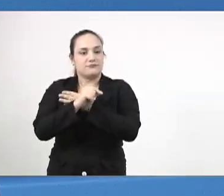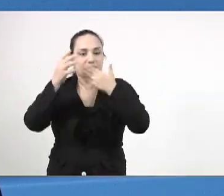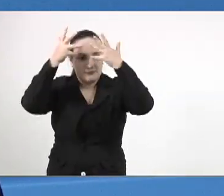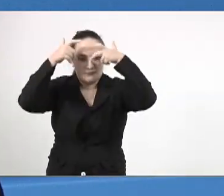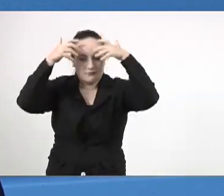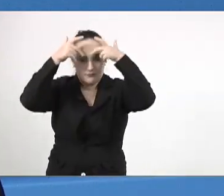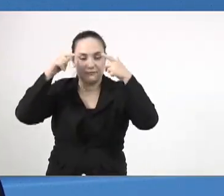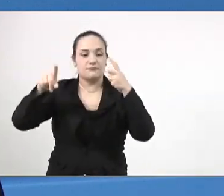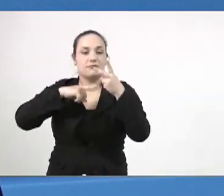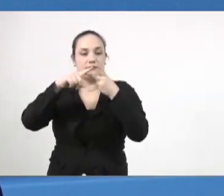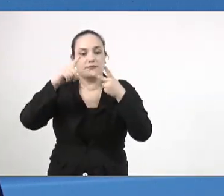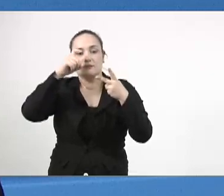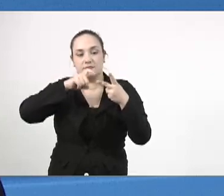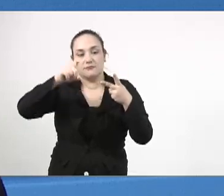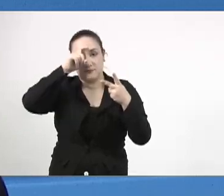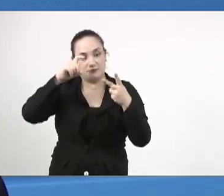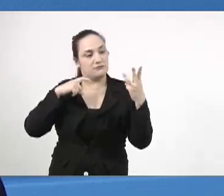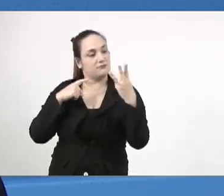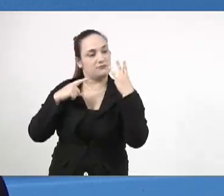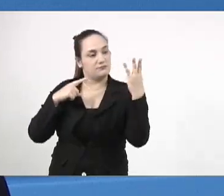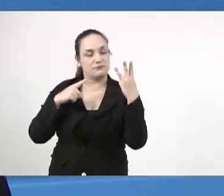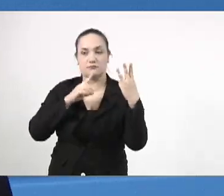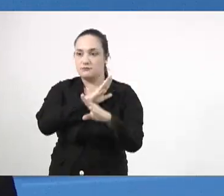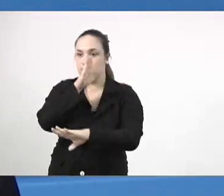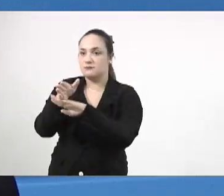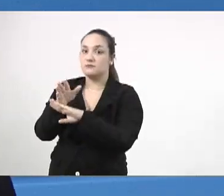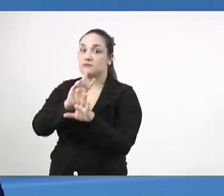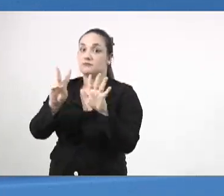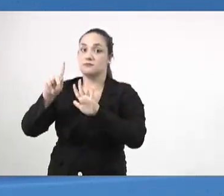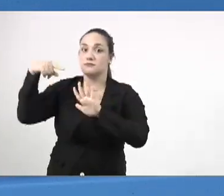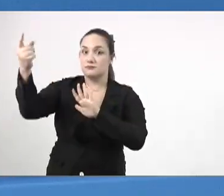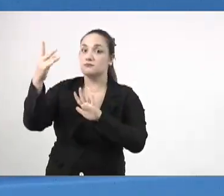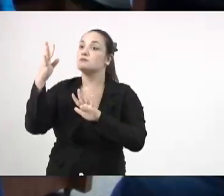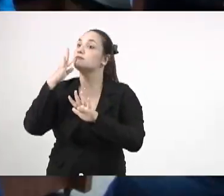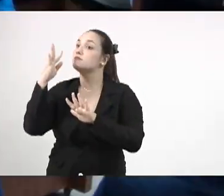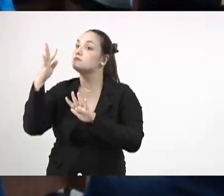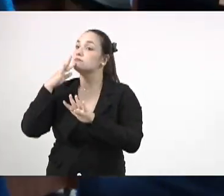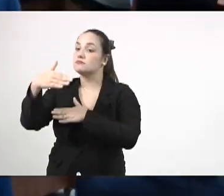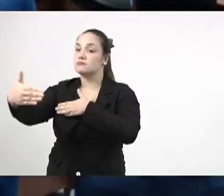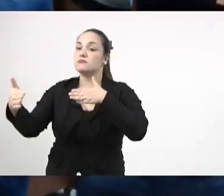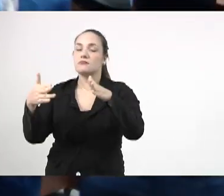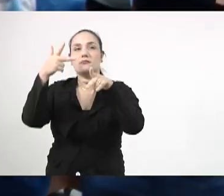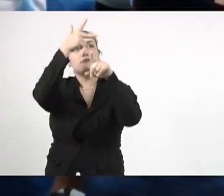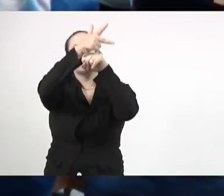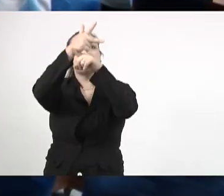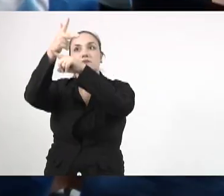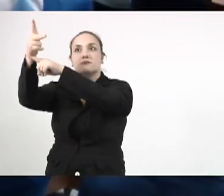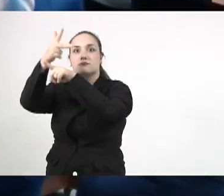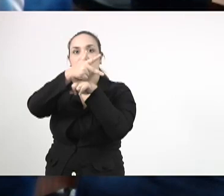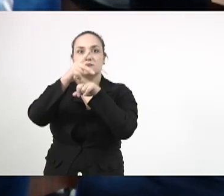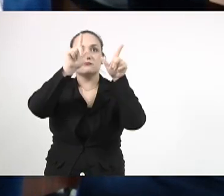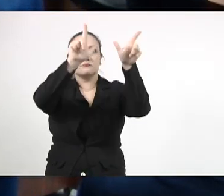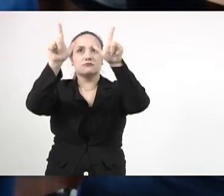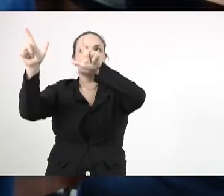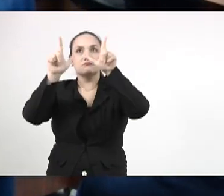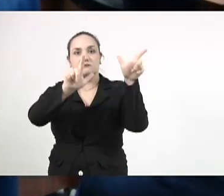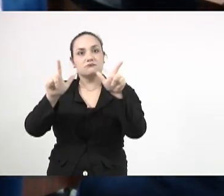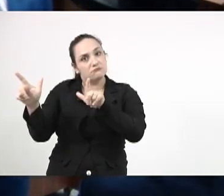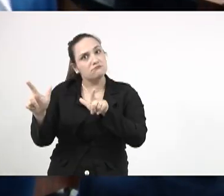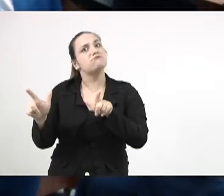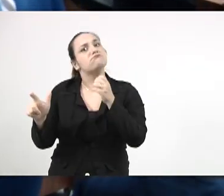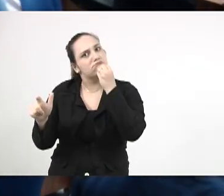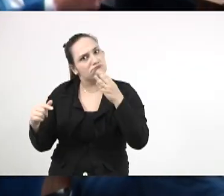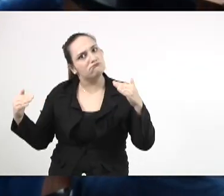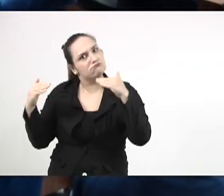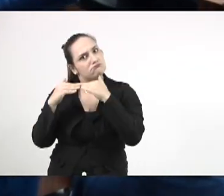deputado Zeca, nós vamos conhecer na semana que vem, para que a gente também aqui na Assembleia esteja em